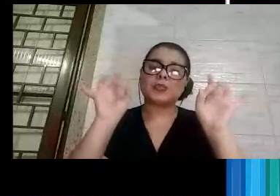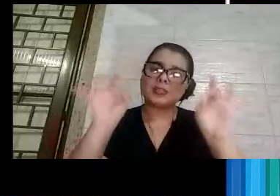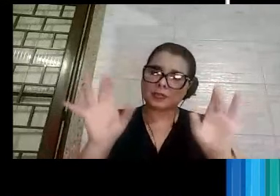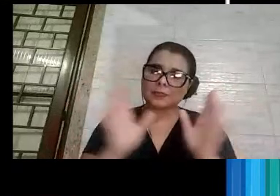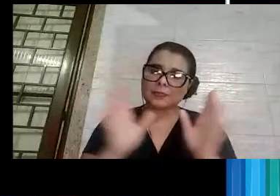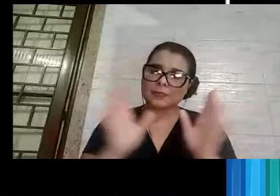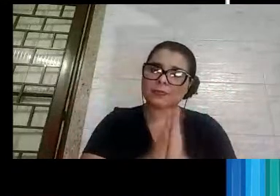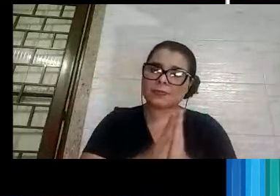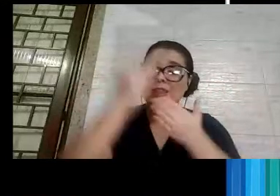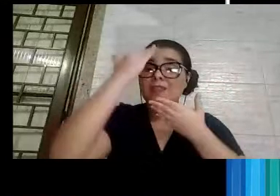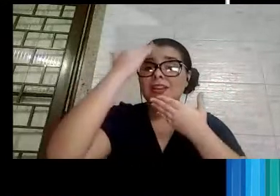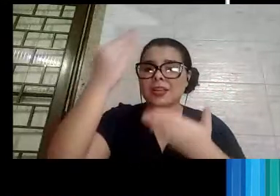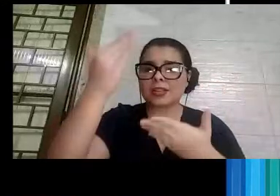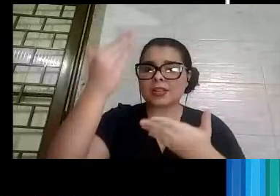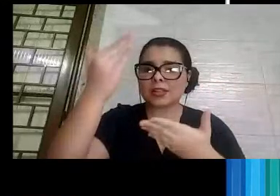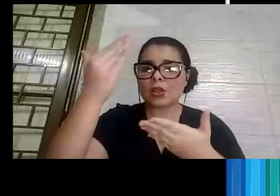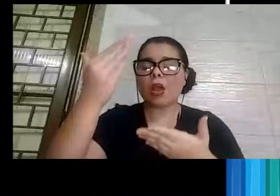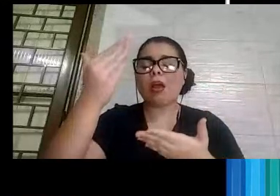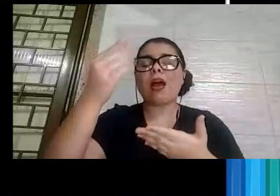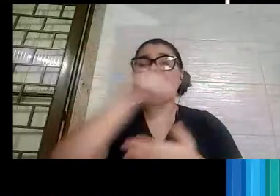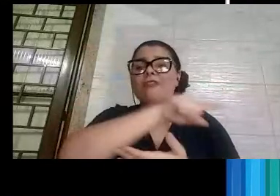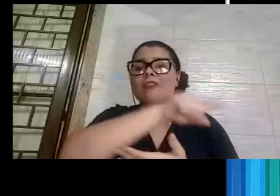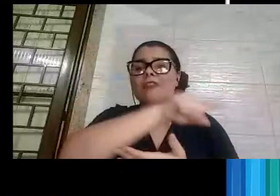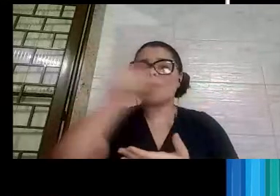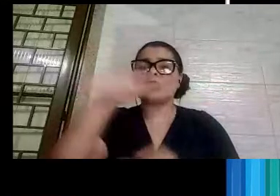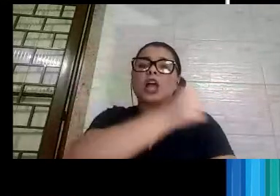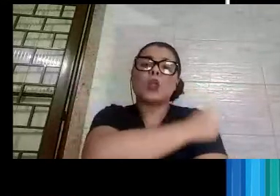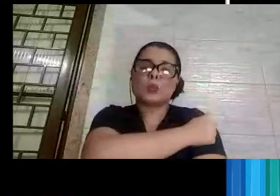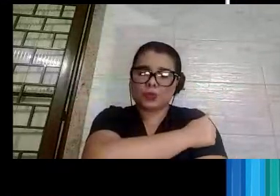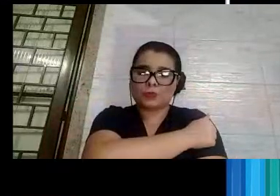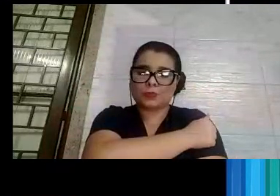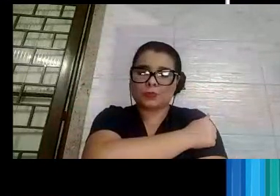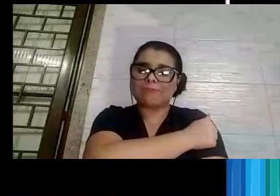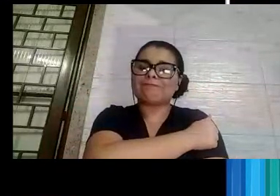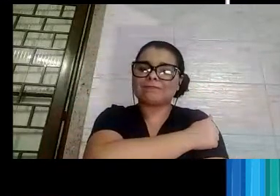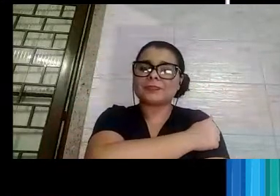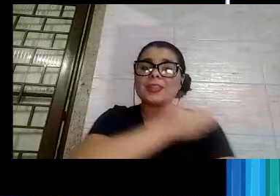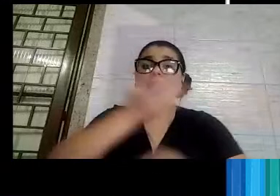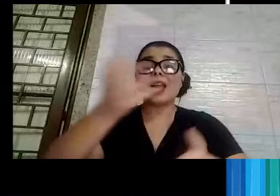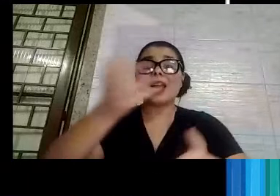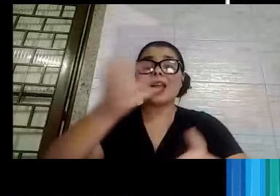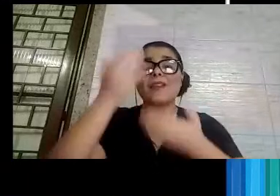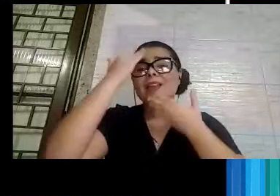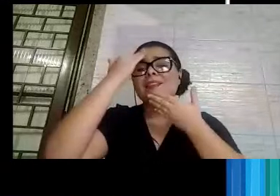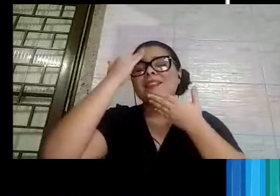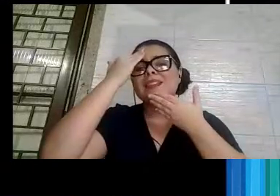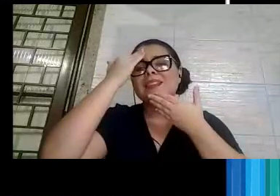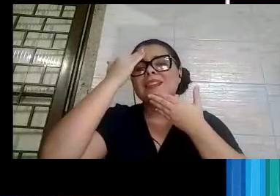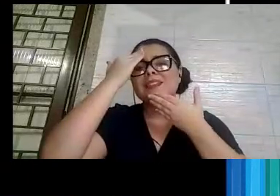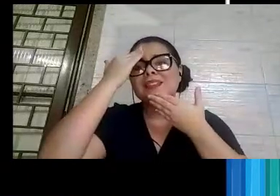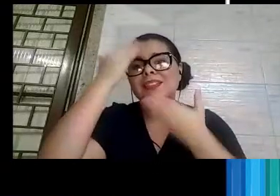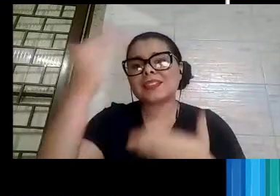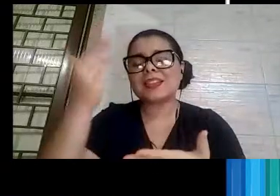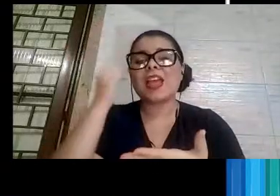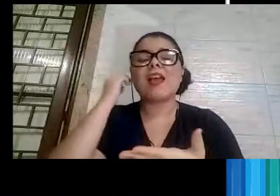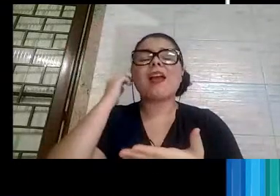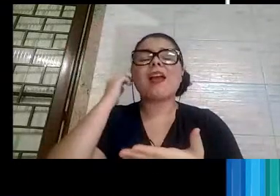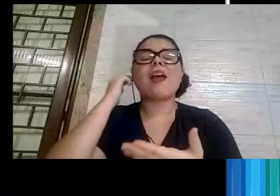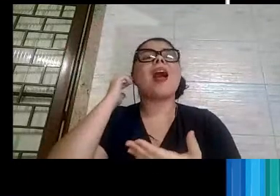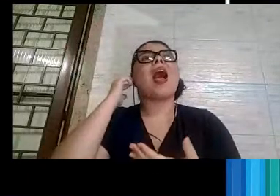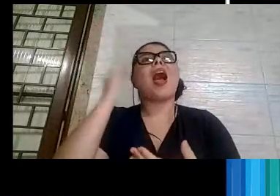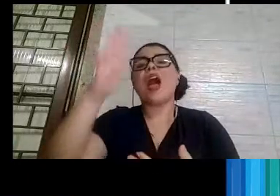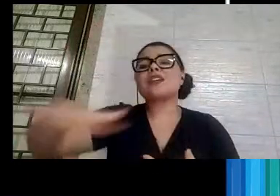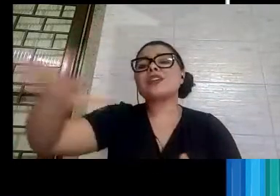agradecimento especial, eu quero agradecer aos meus alunos, eu quero agradecer a minha